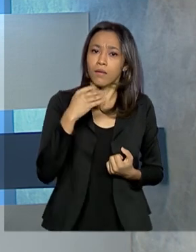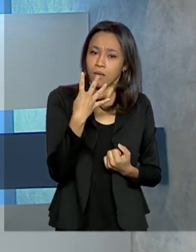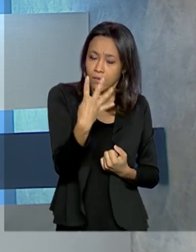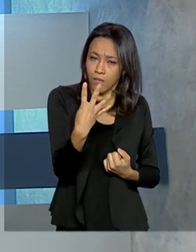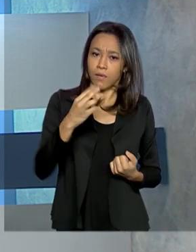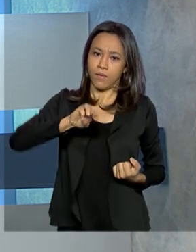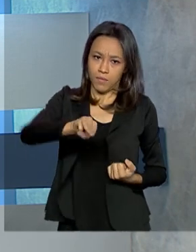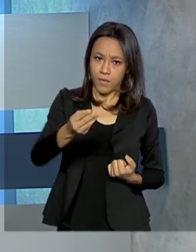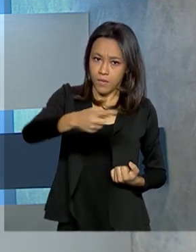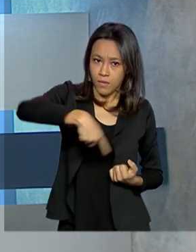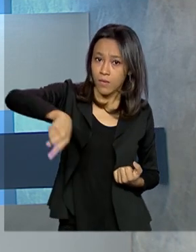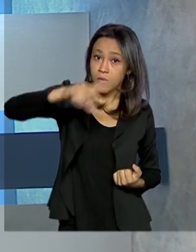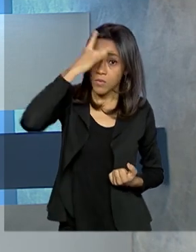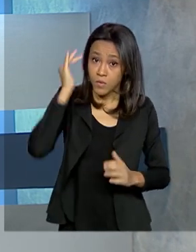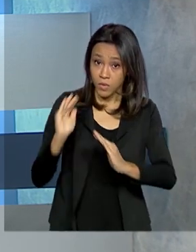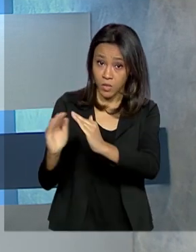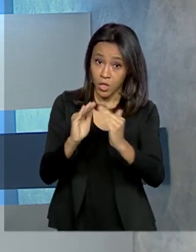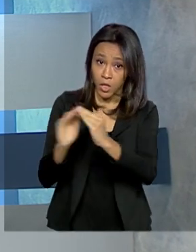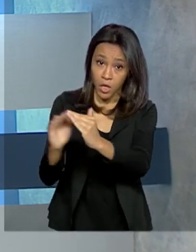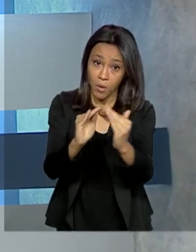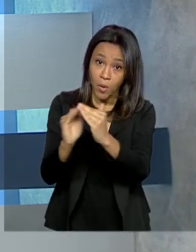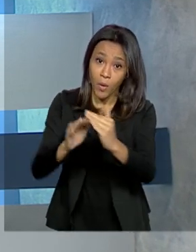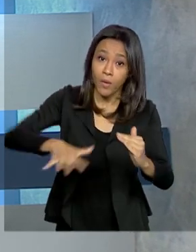milhões de moradores da região metropolitana de Fortaleza.